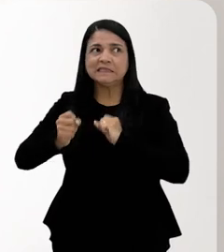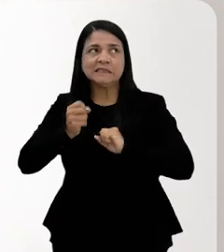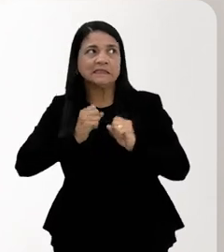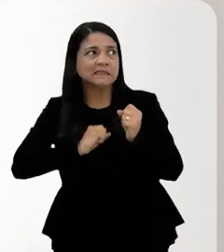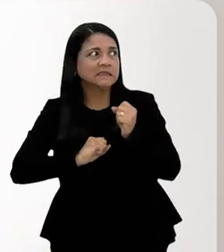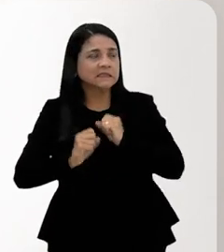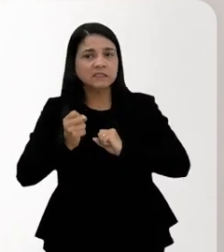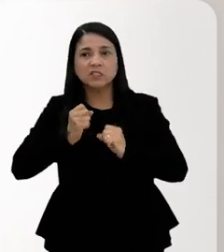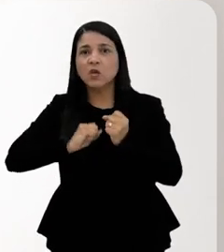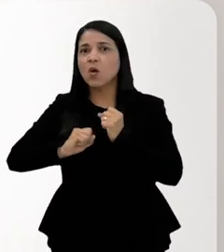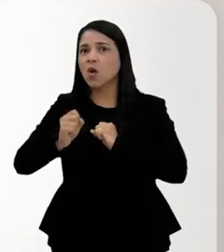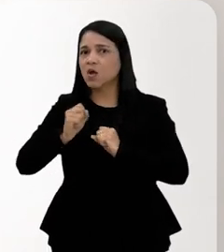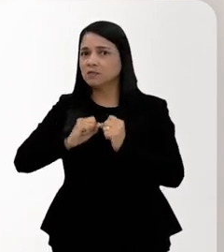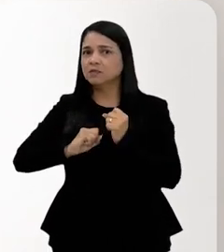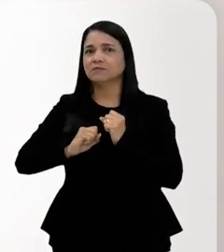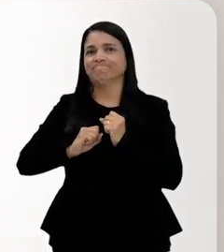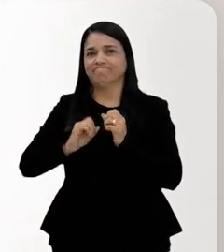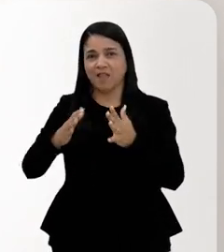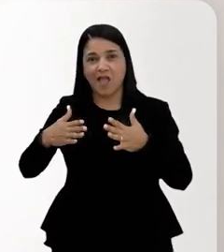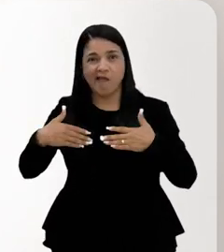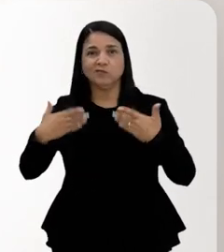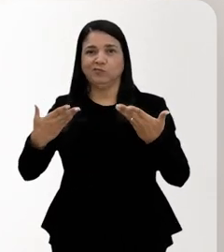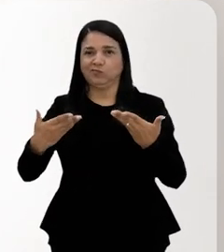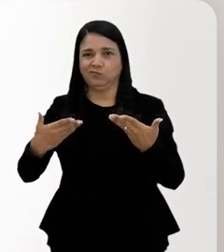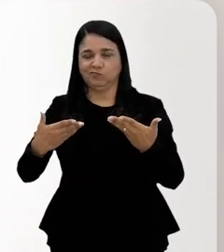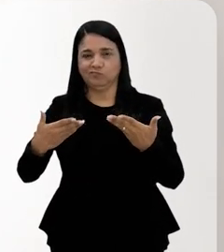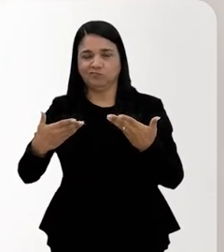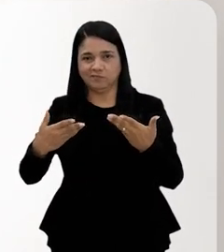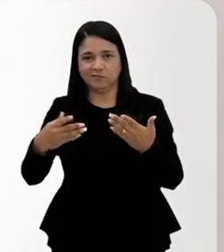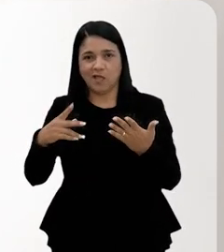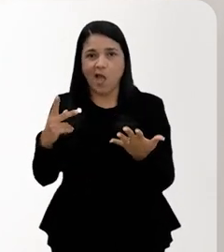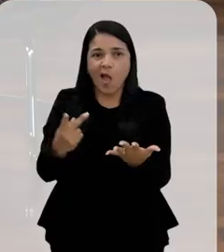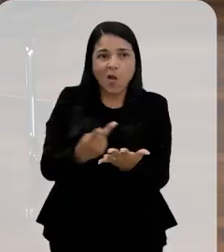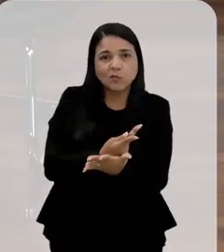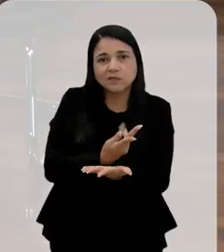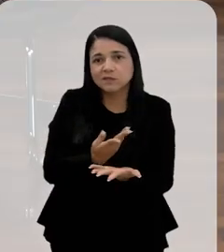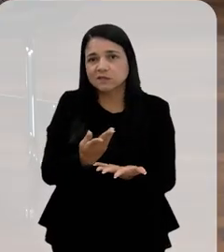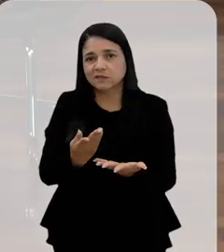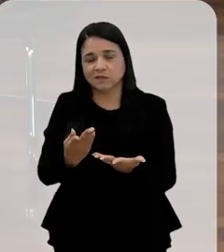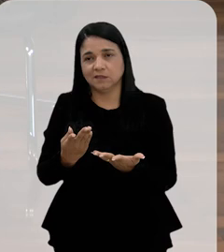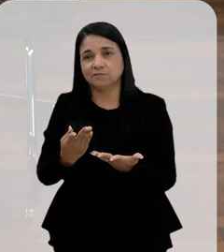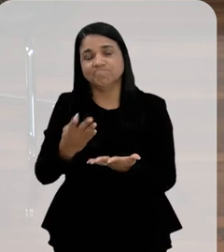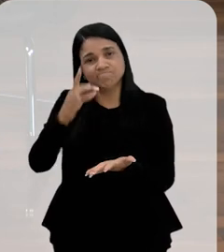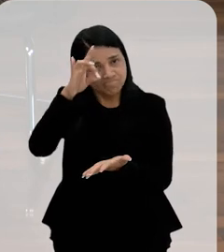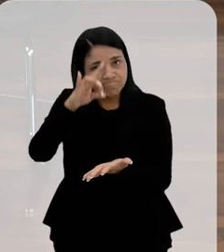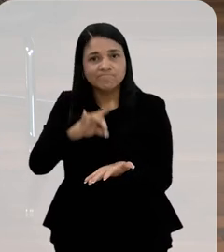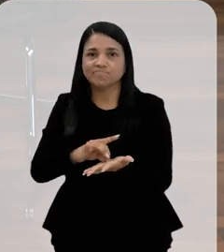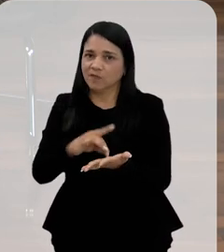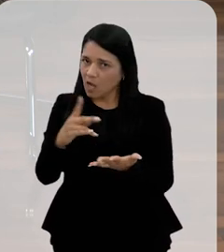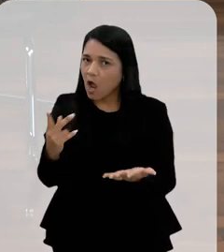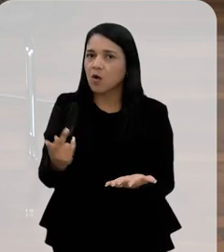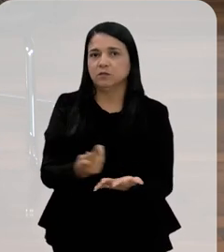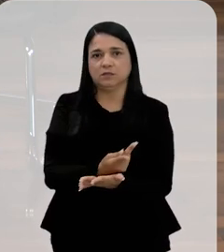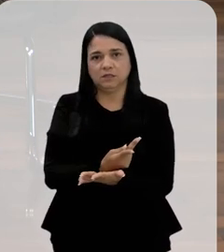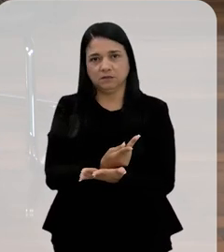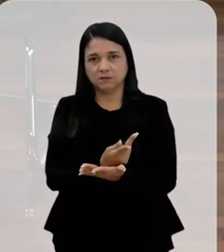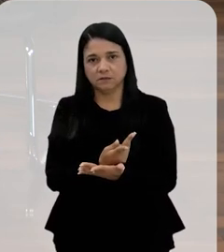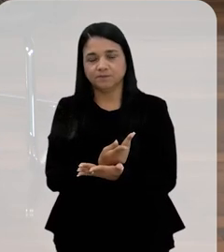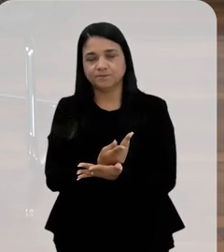preventivamente assustadas do que possa acontecer com elas. E o que realmente acontece,